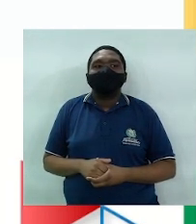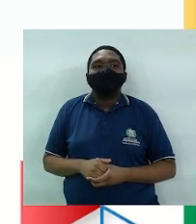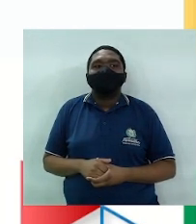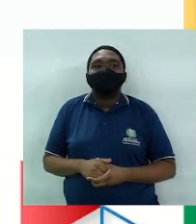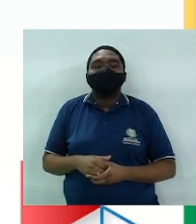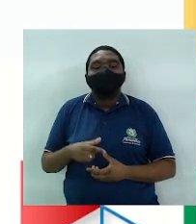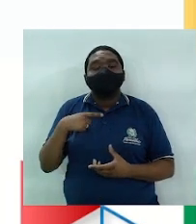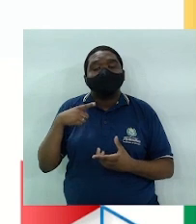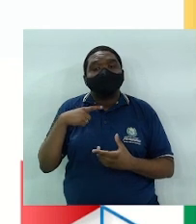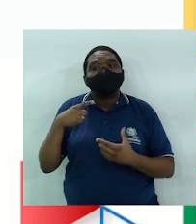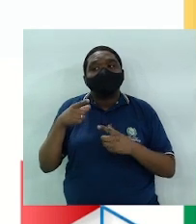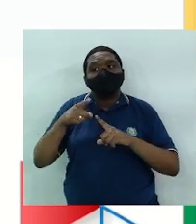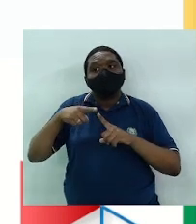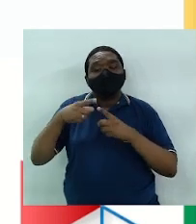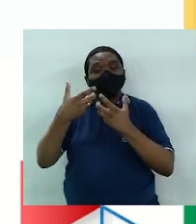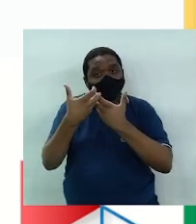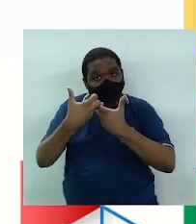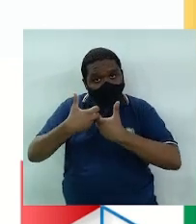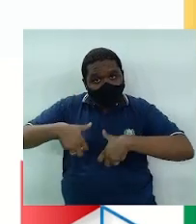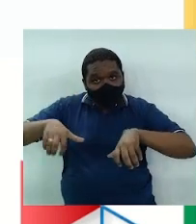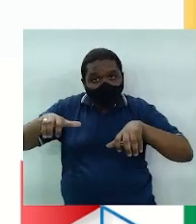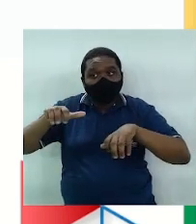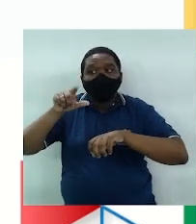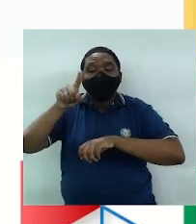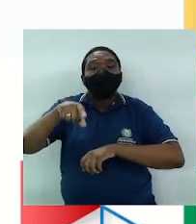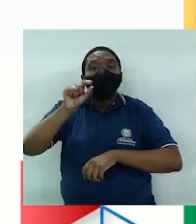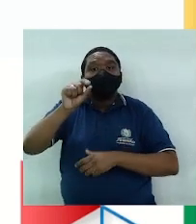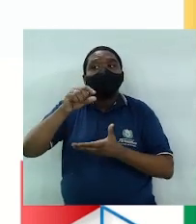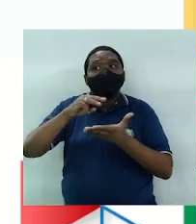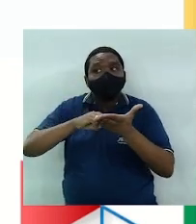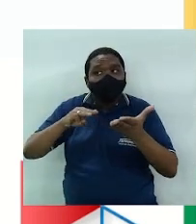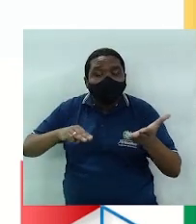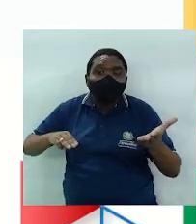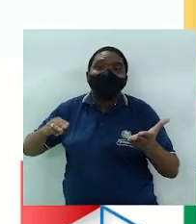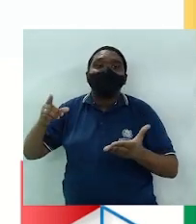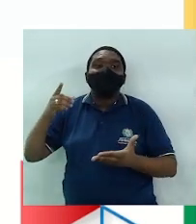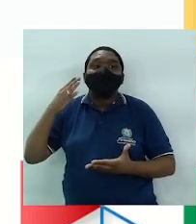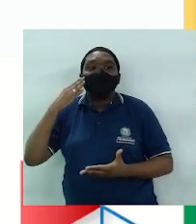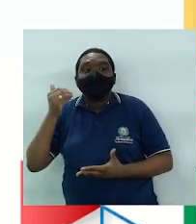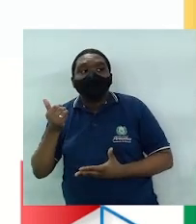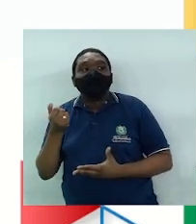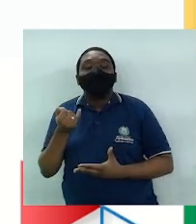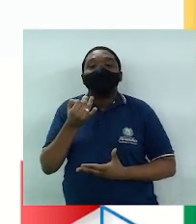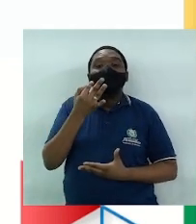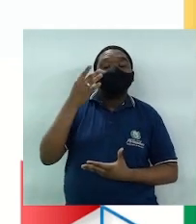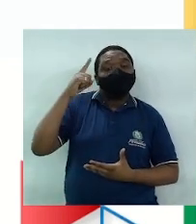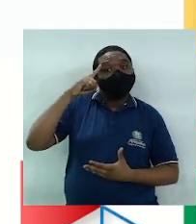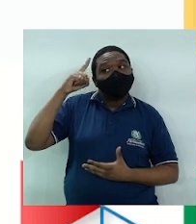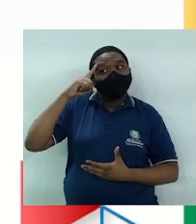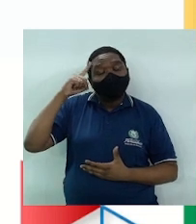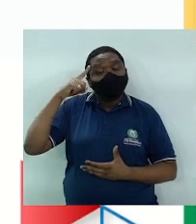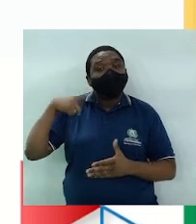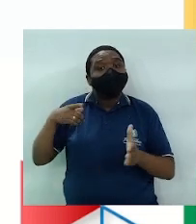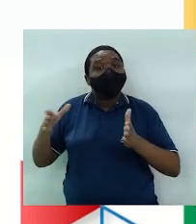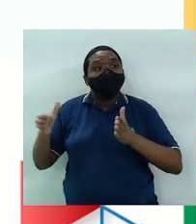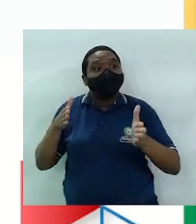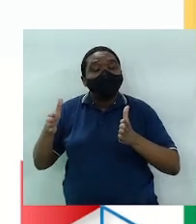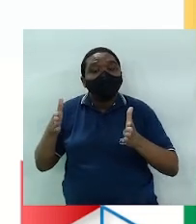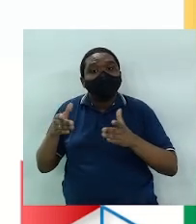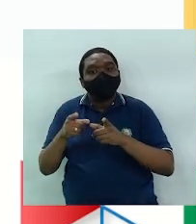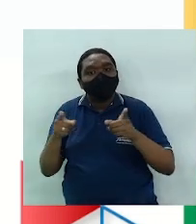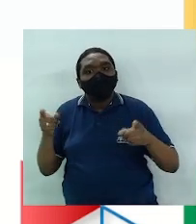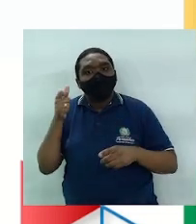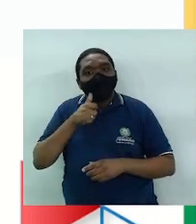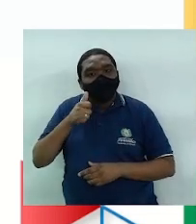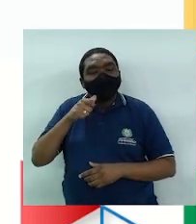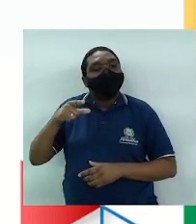Os naturais. Os naturais é o método que calcula pela contagem dos dias, o período em que a mulher está